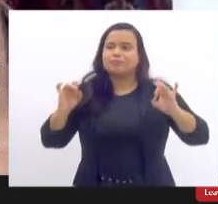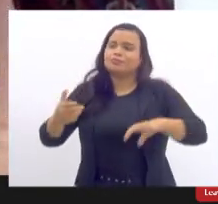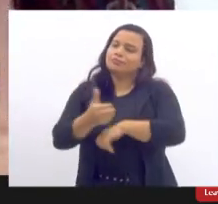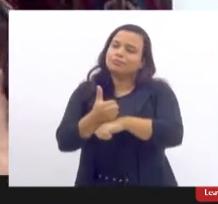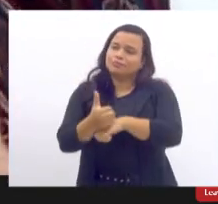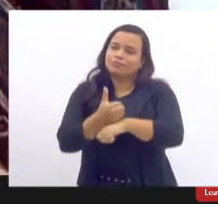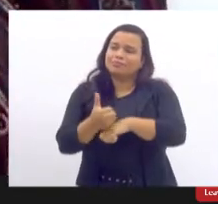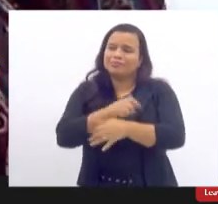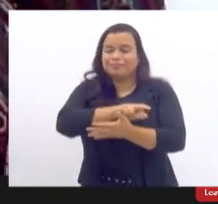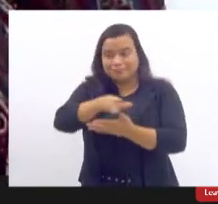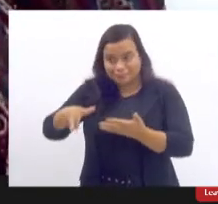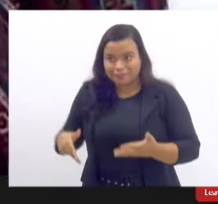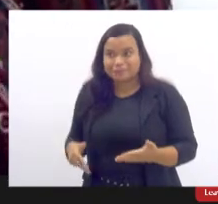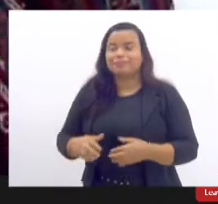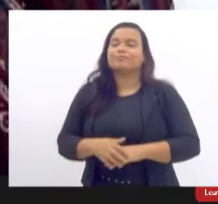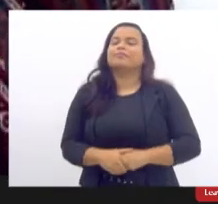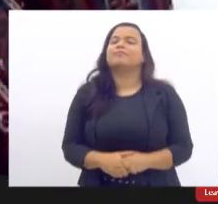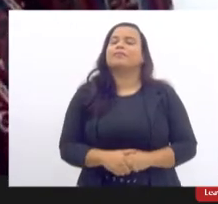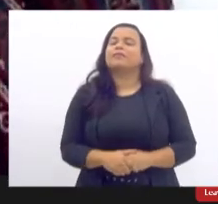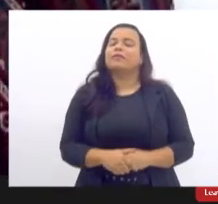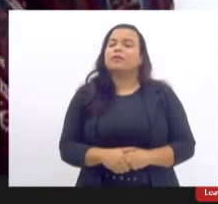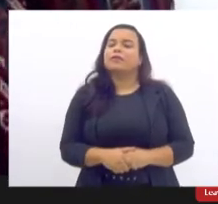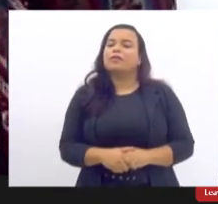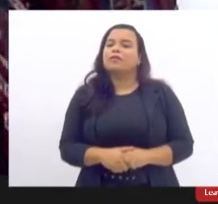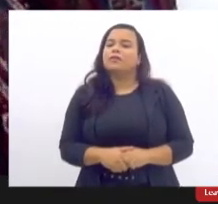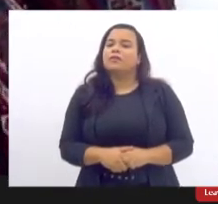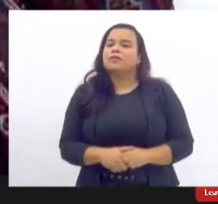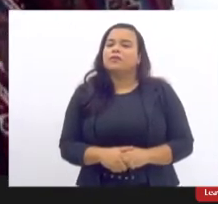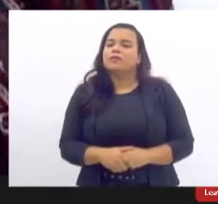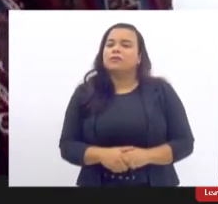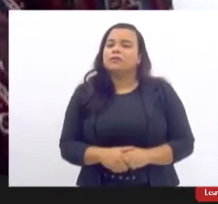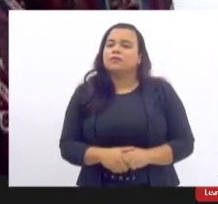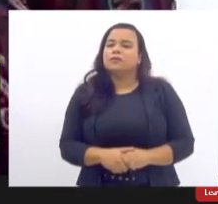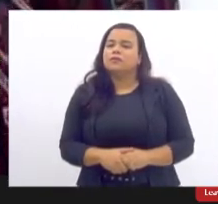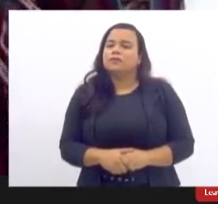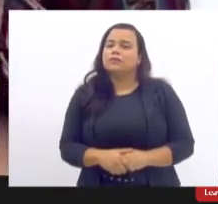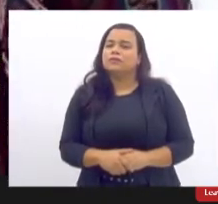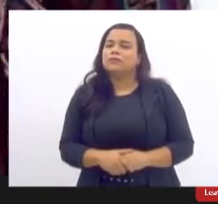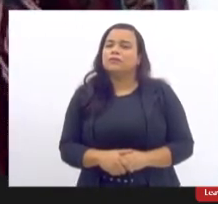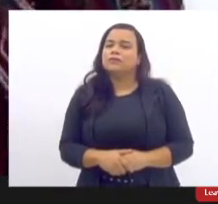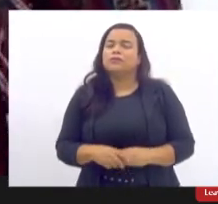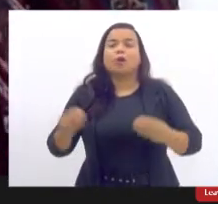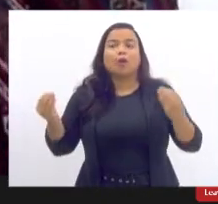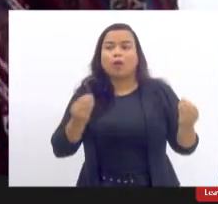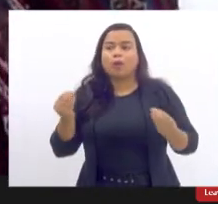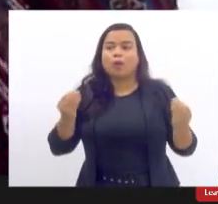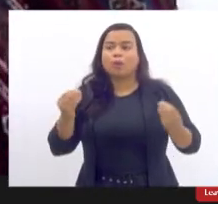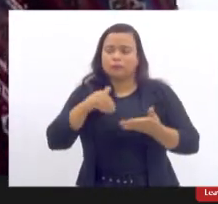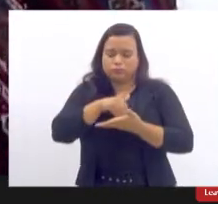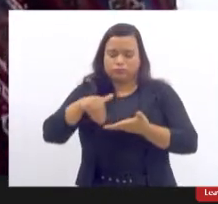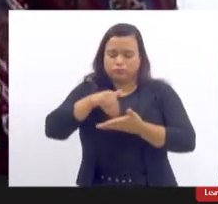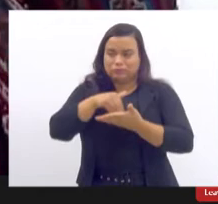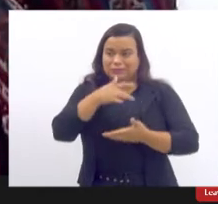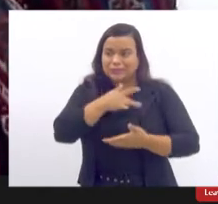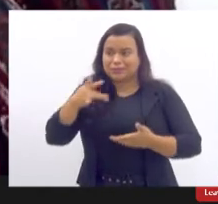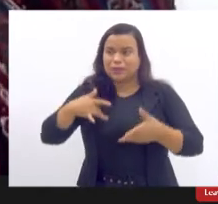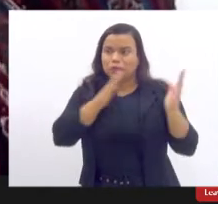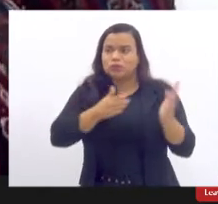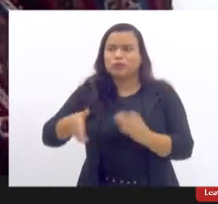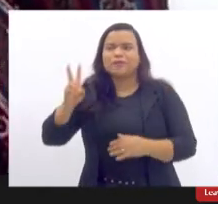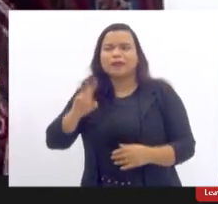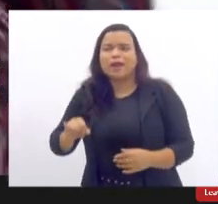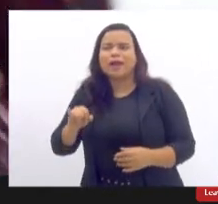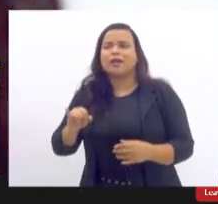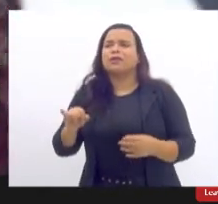especialistas também, o que que... Isso, como é que a Secretaria de Saúde vai se organizar